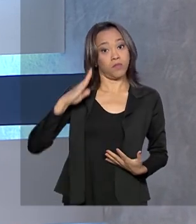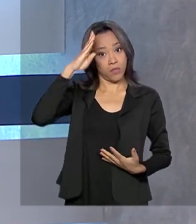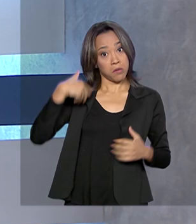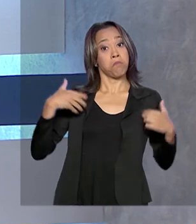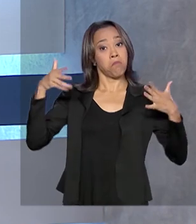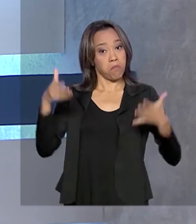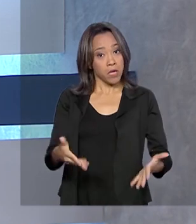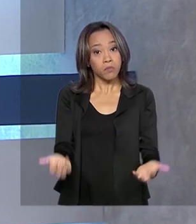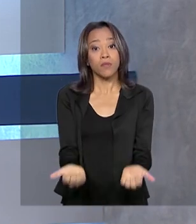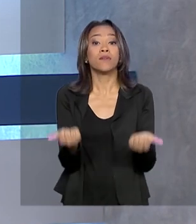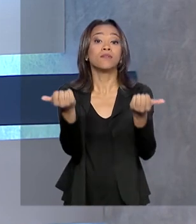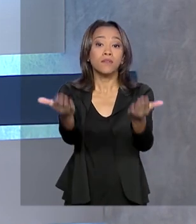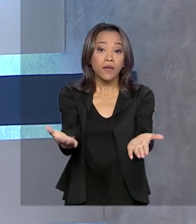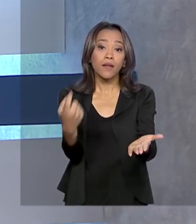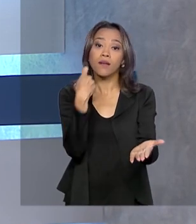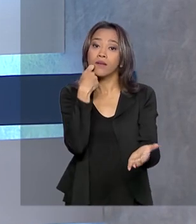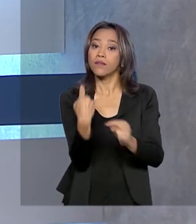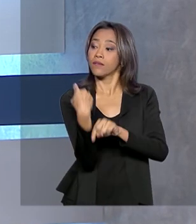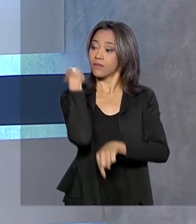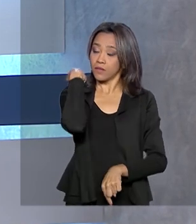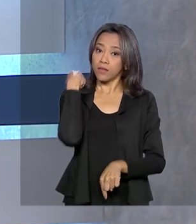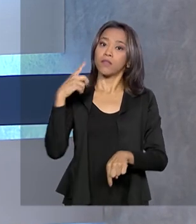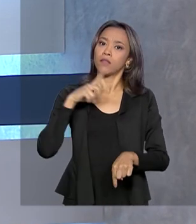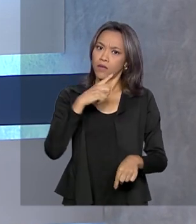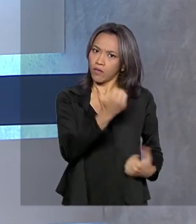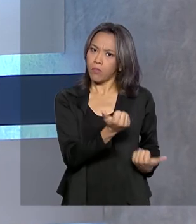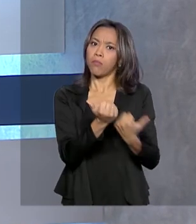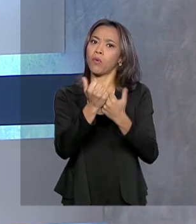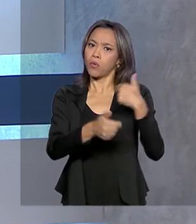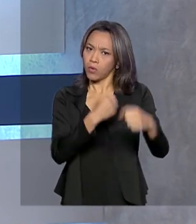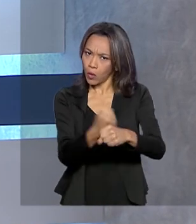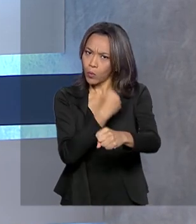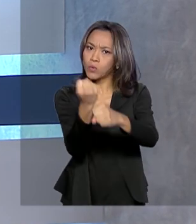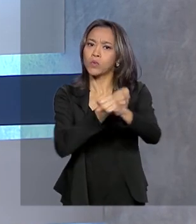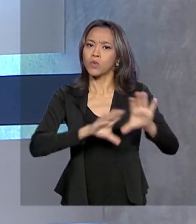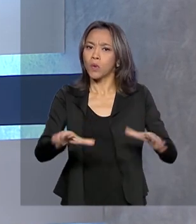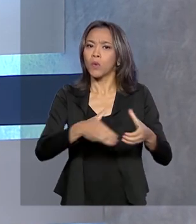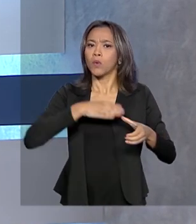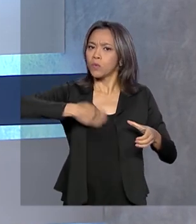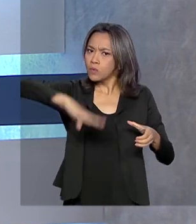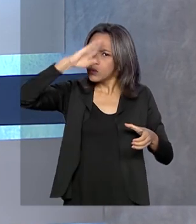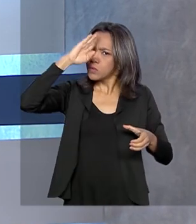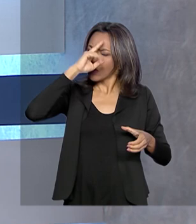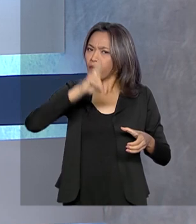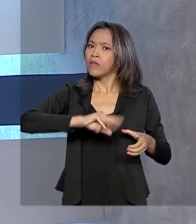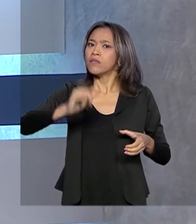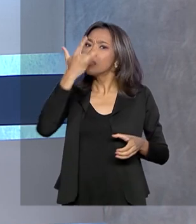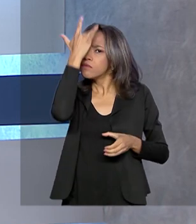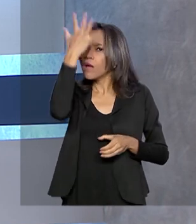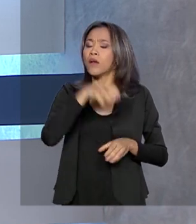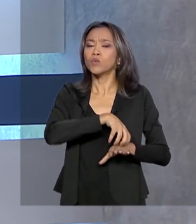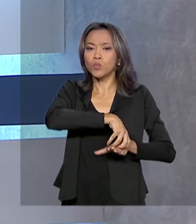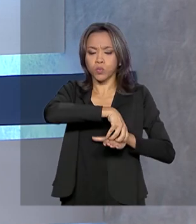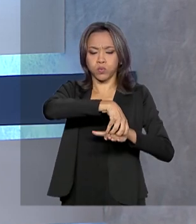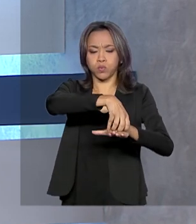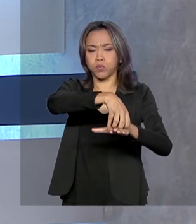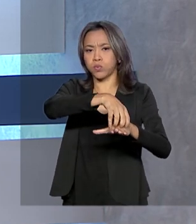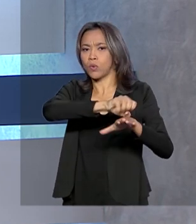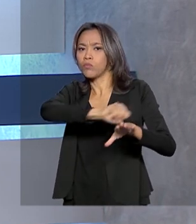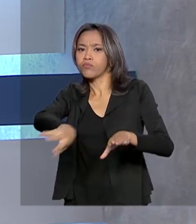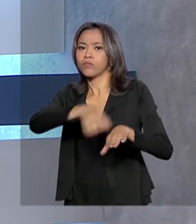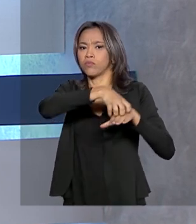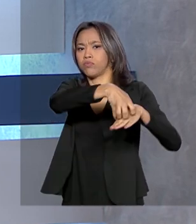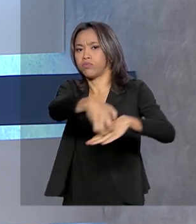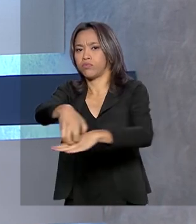trecho na sexta-feira. A obra, com apoio do Exército Brasileiro, deve facilitar o escoamento da produção de grãos, especialmente